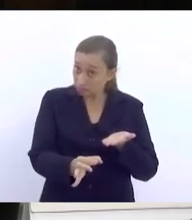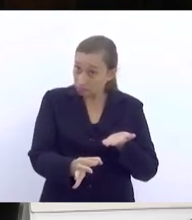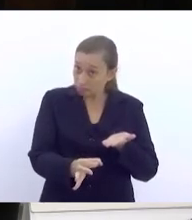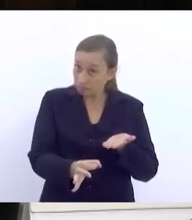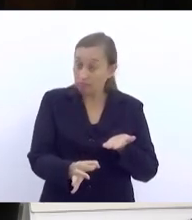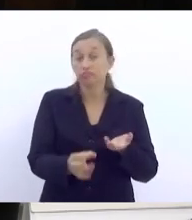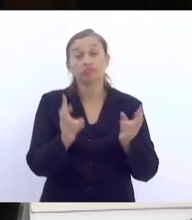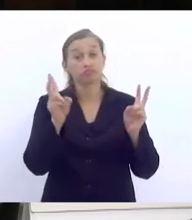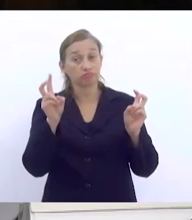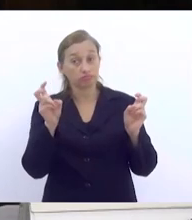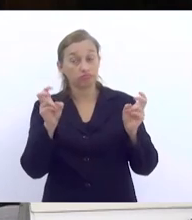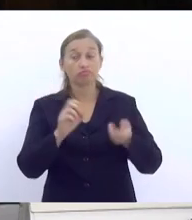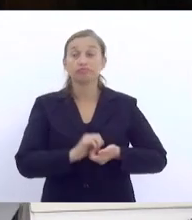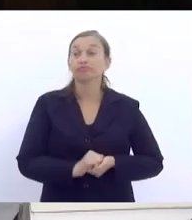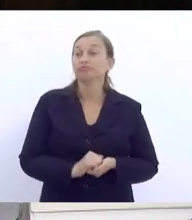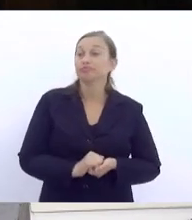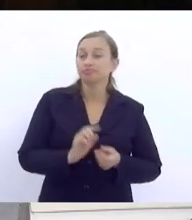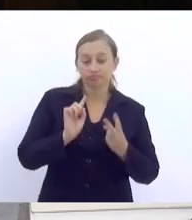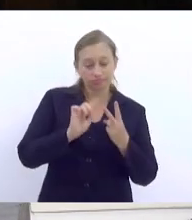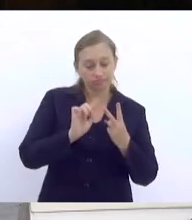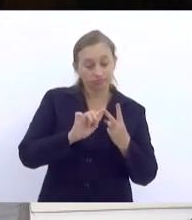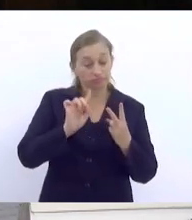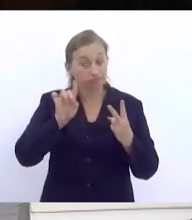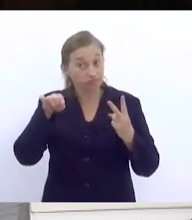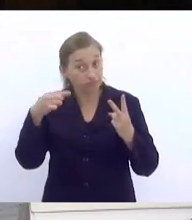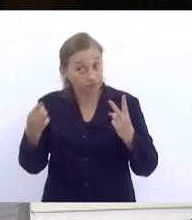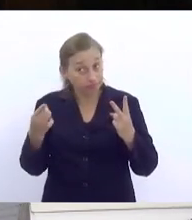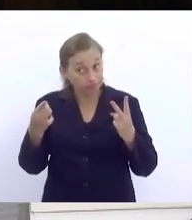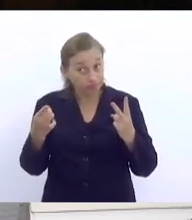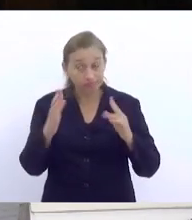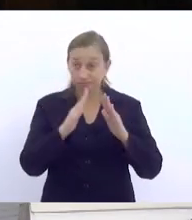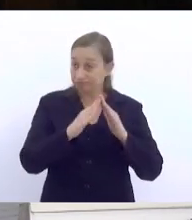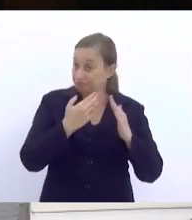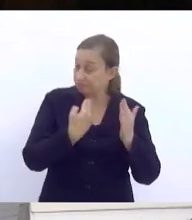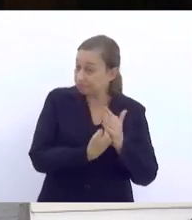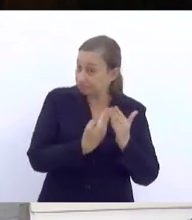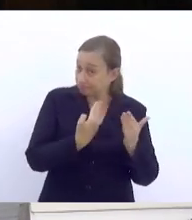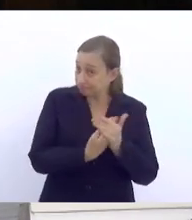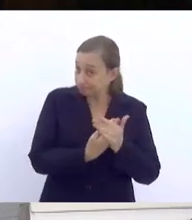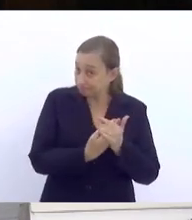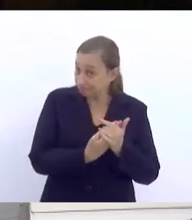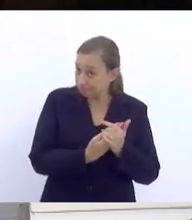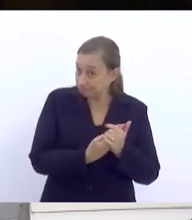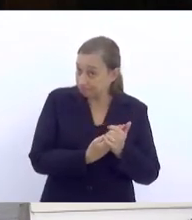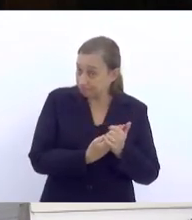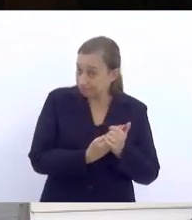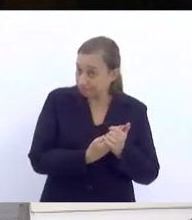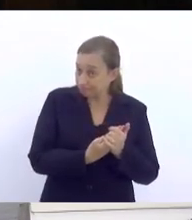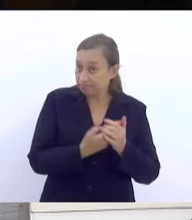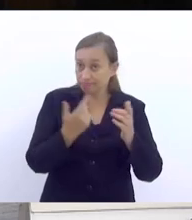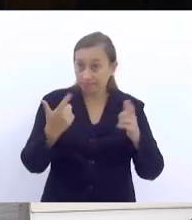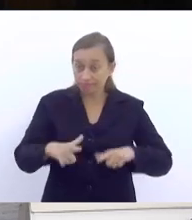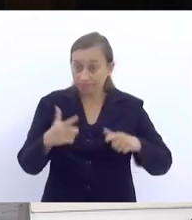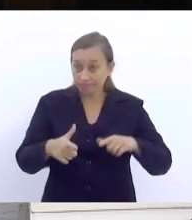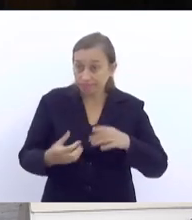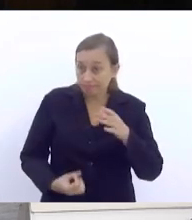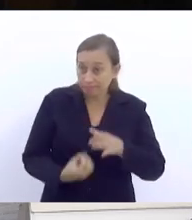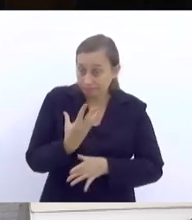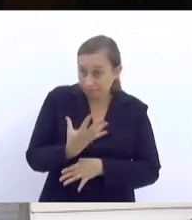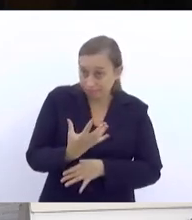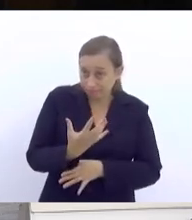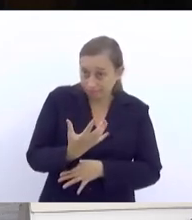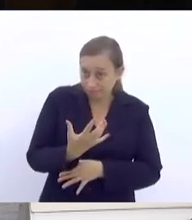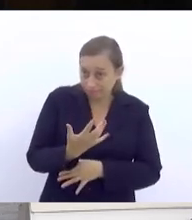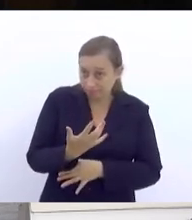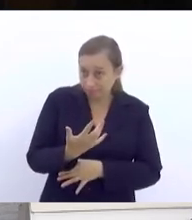essa situação, tem um outro elemento, que a escola, eu falei, é um espaço de produção, reprodução